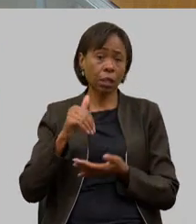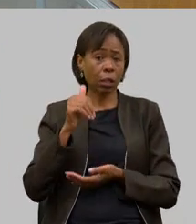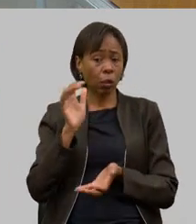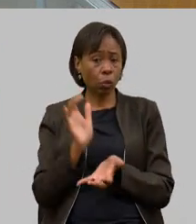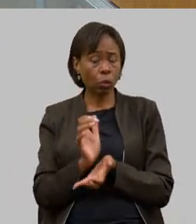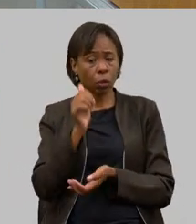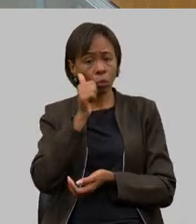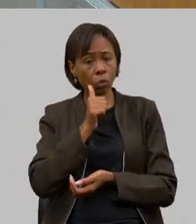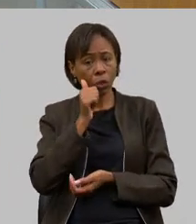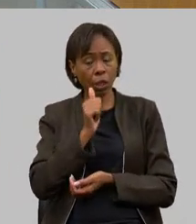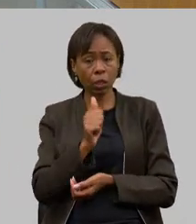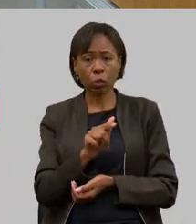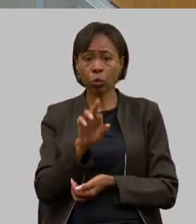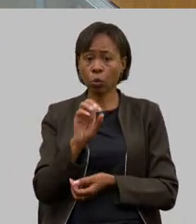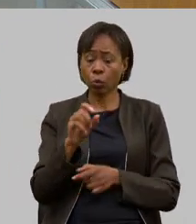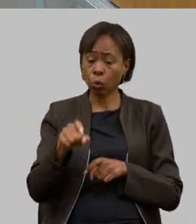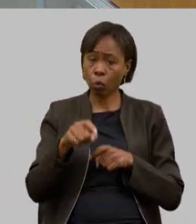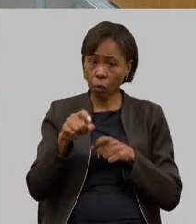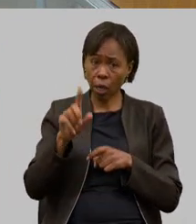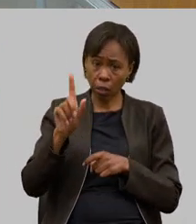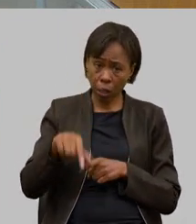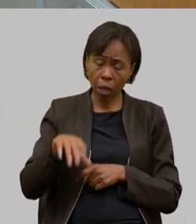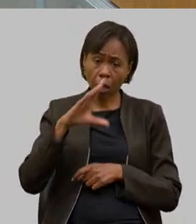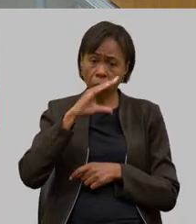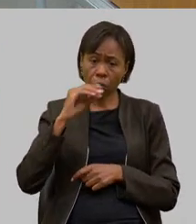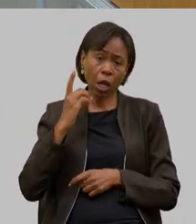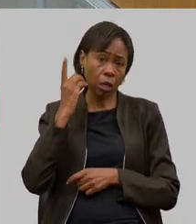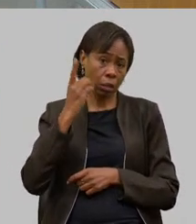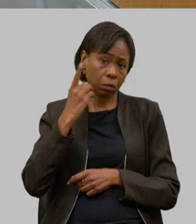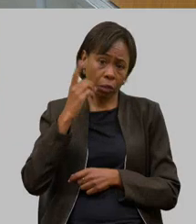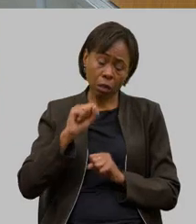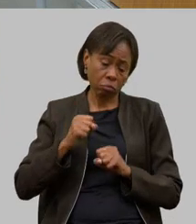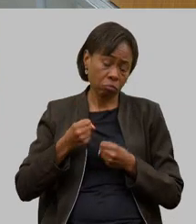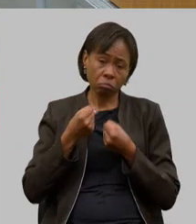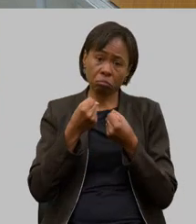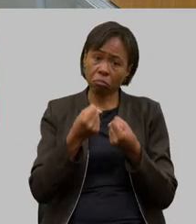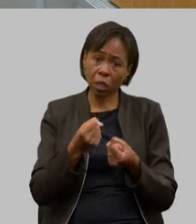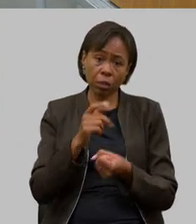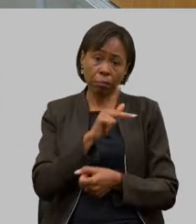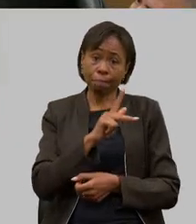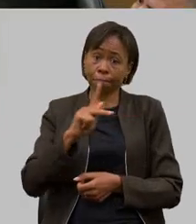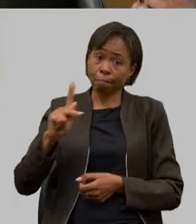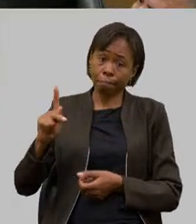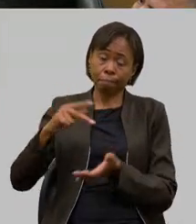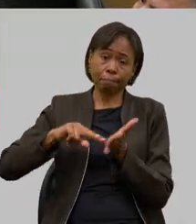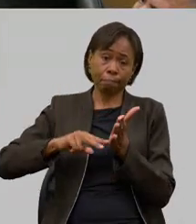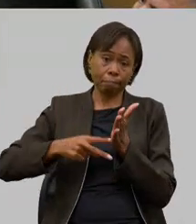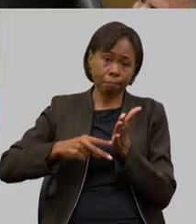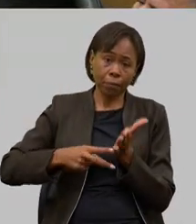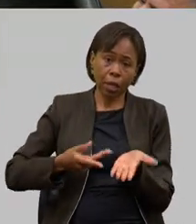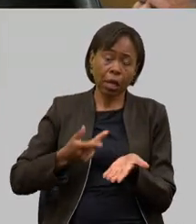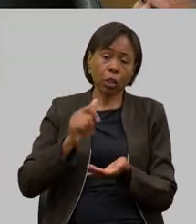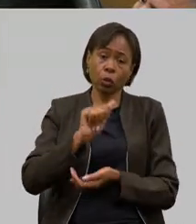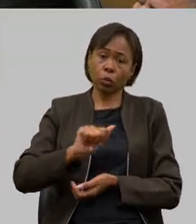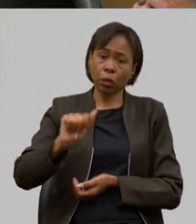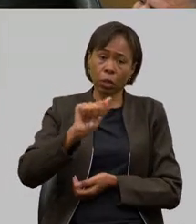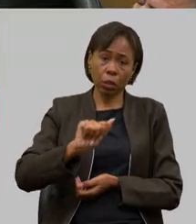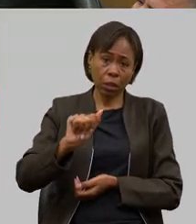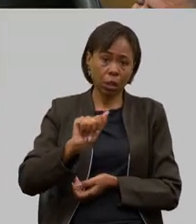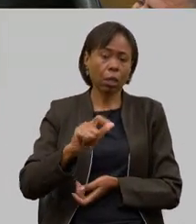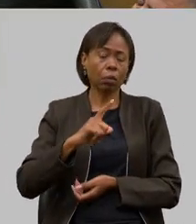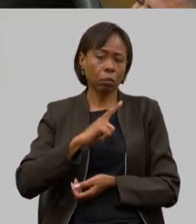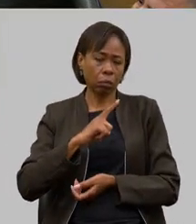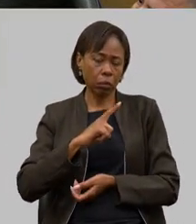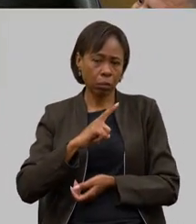as mulheres que estão na secretaria que são as deputadas que estão defendendo são as presidentes de sindicato as presidentes de associação como nós temos